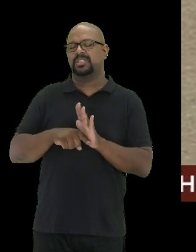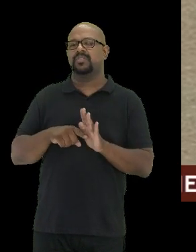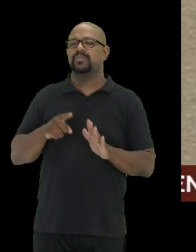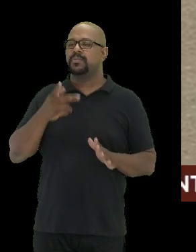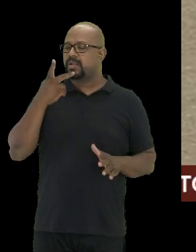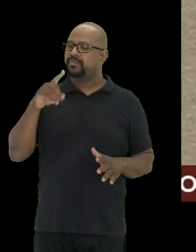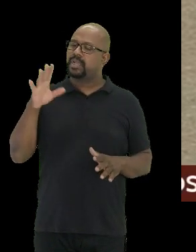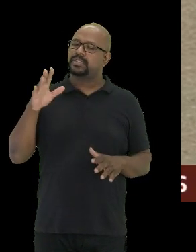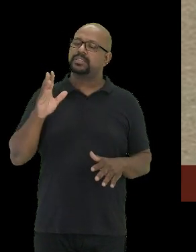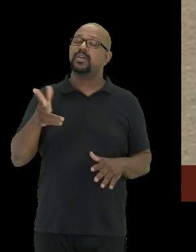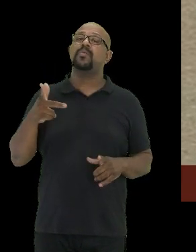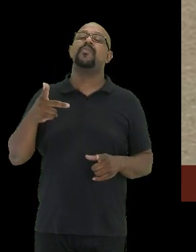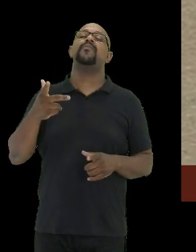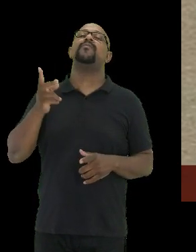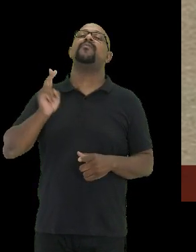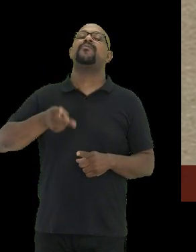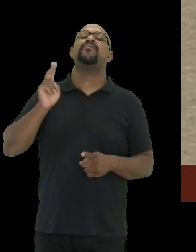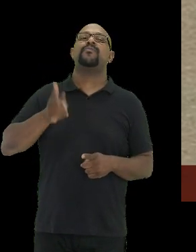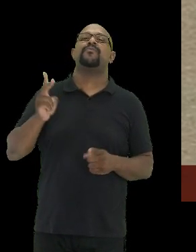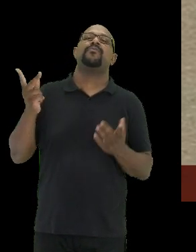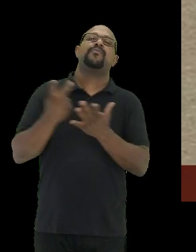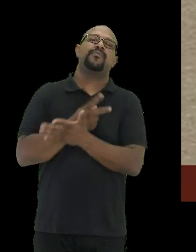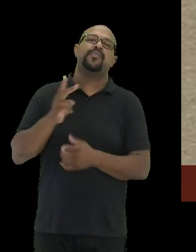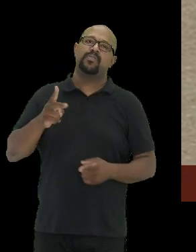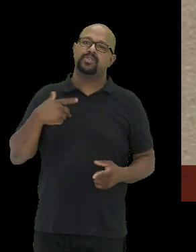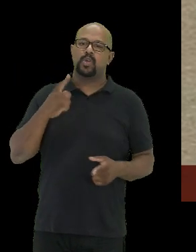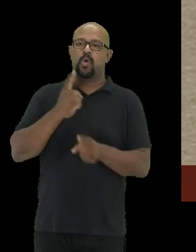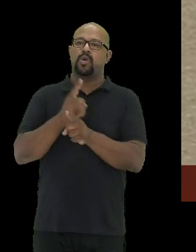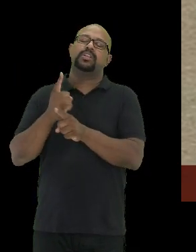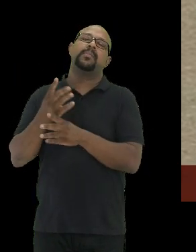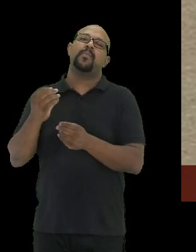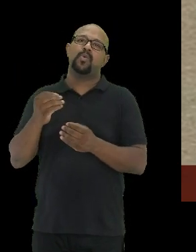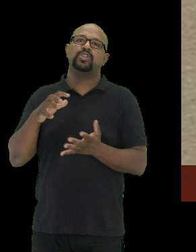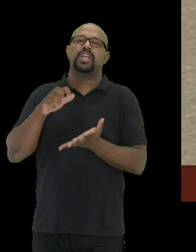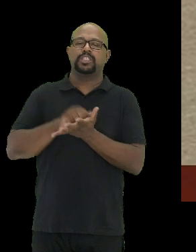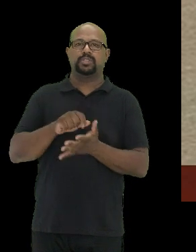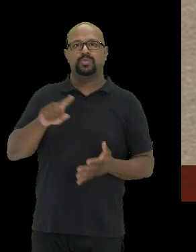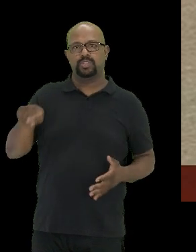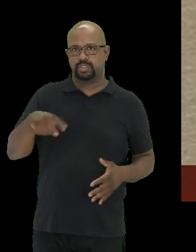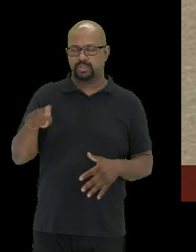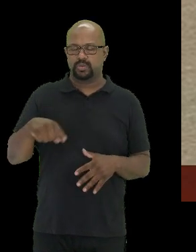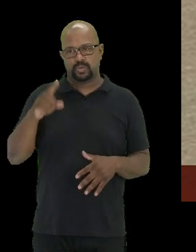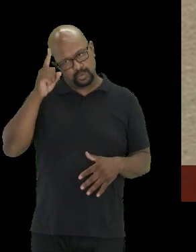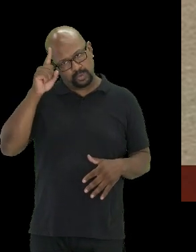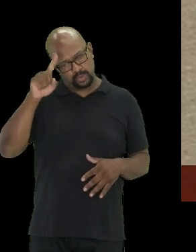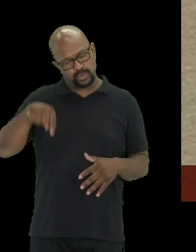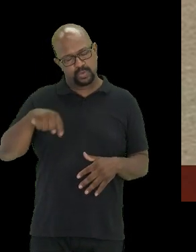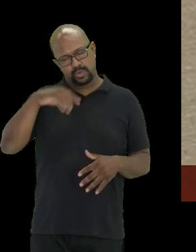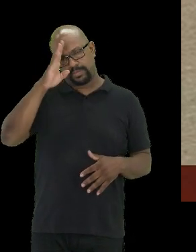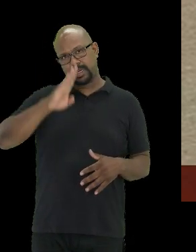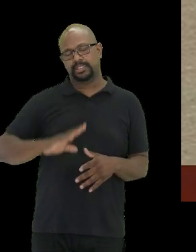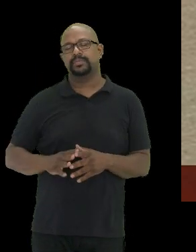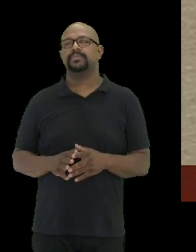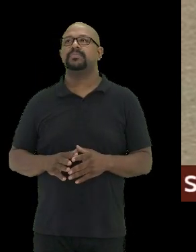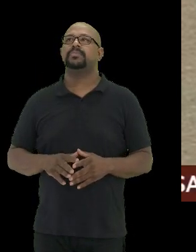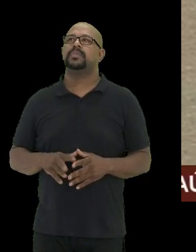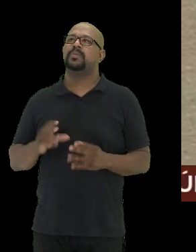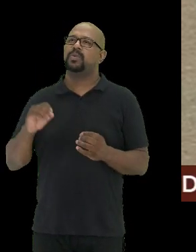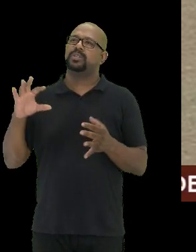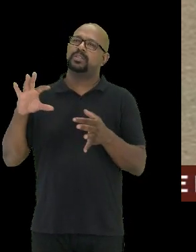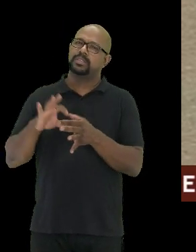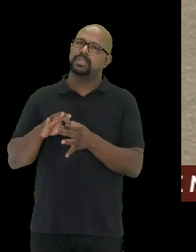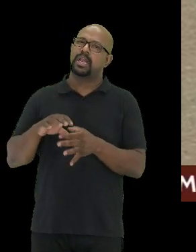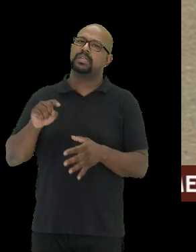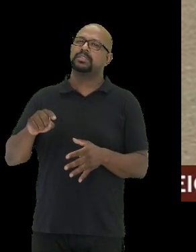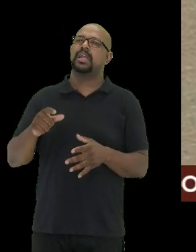Eu gosto de dizer que eles são frequentes. Infelizmente, nós encontramos muitos registros no país. Eles são muito relacionados a